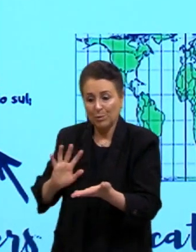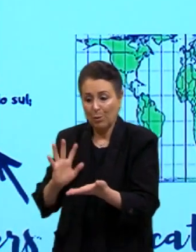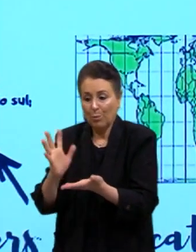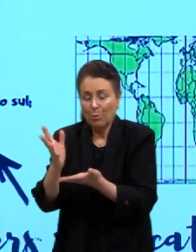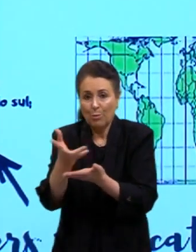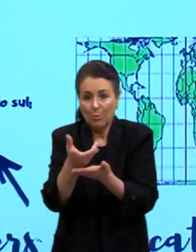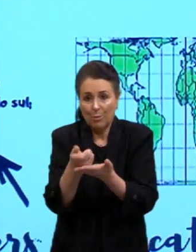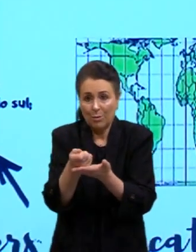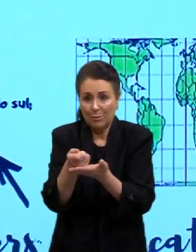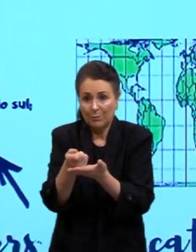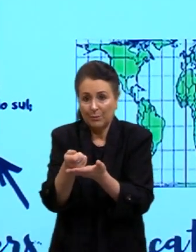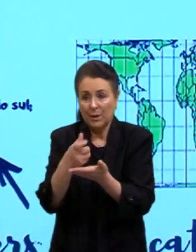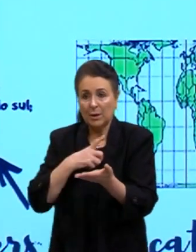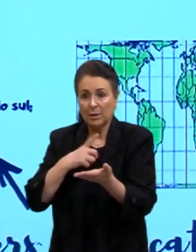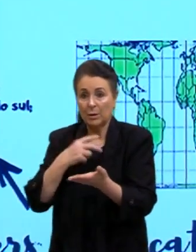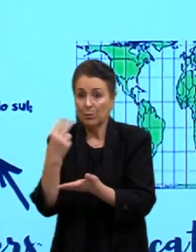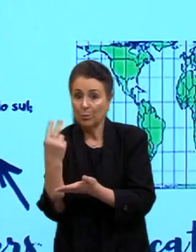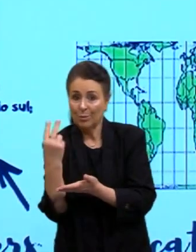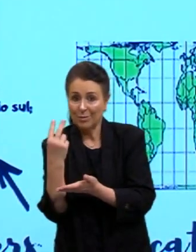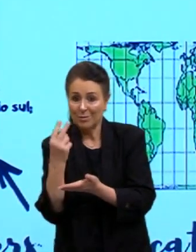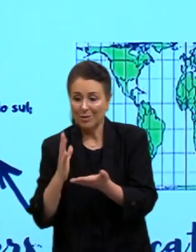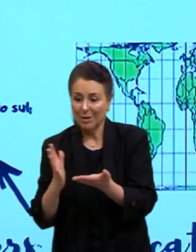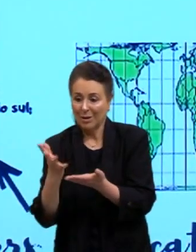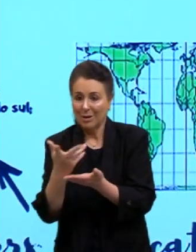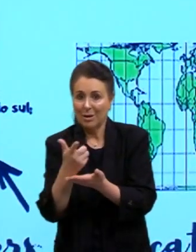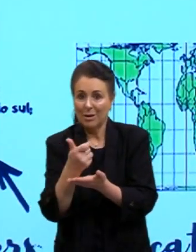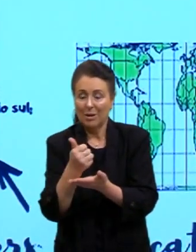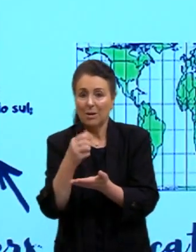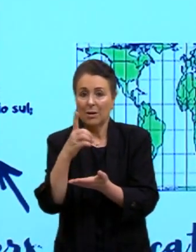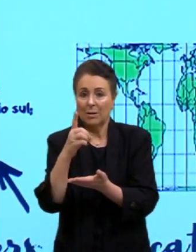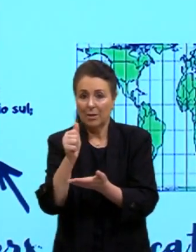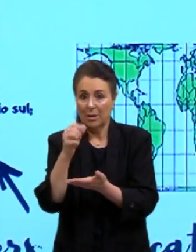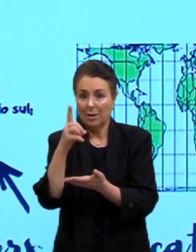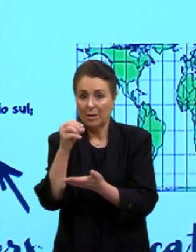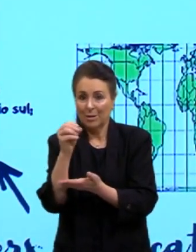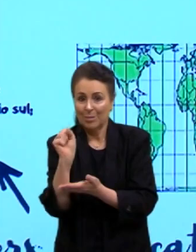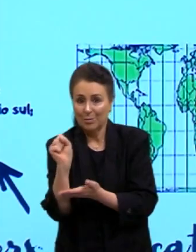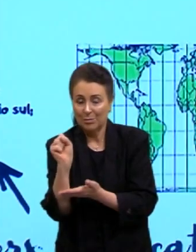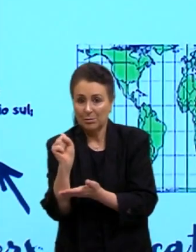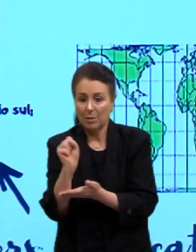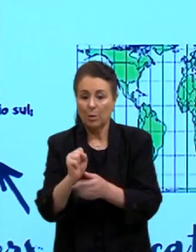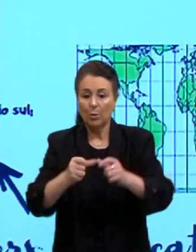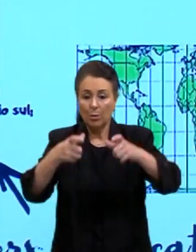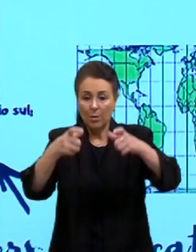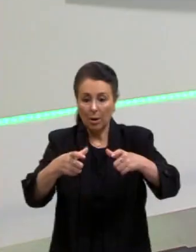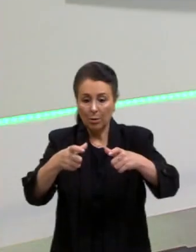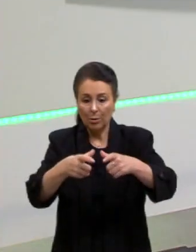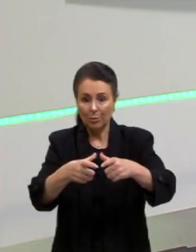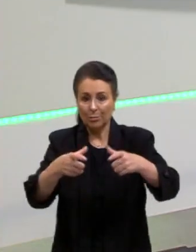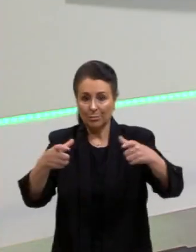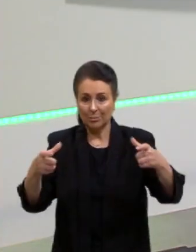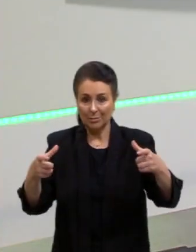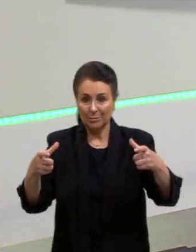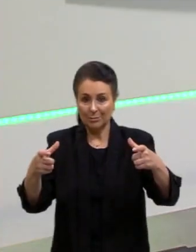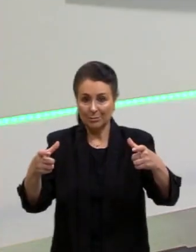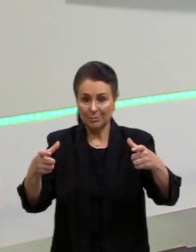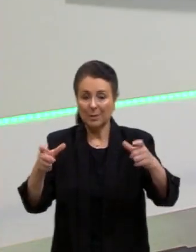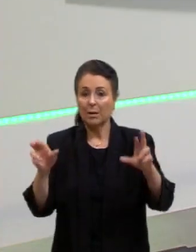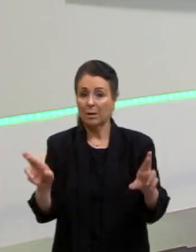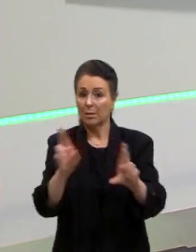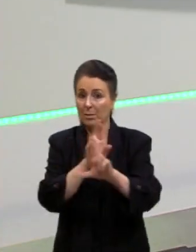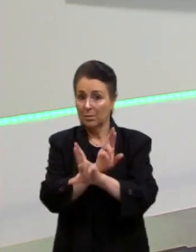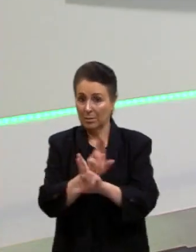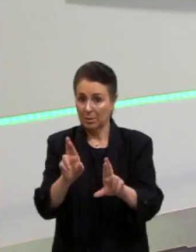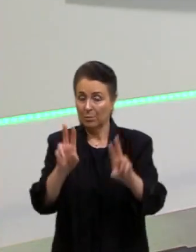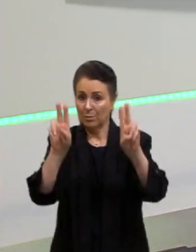tu tem dois, dois dados, tu tem um que é a localização e o outro é o tamanho, né, do, do, relacionado a isso.